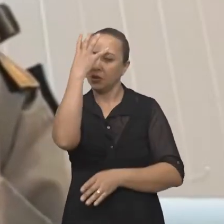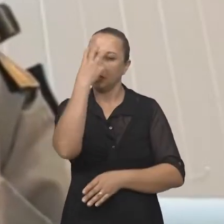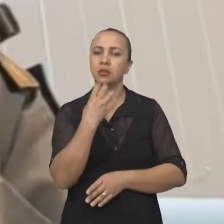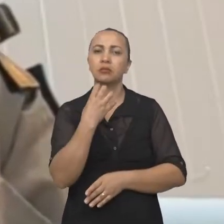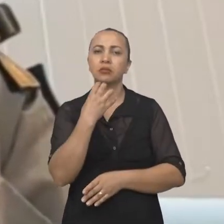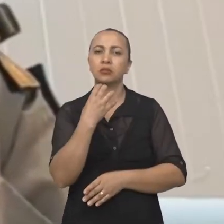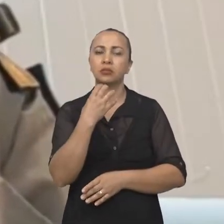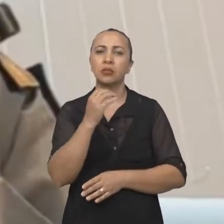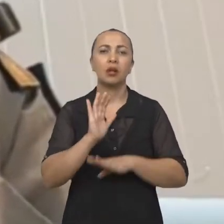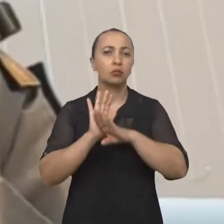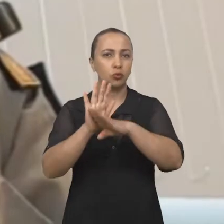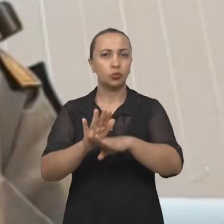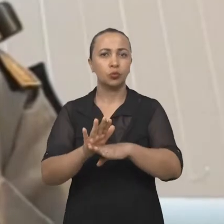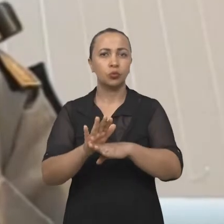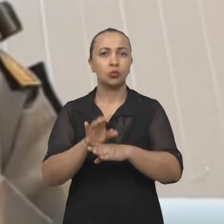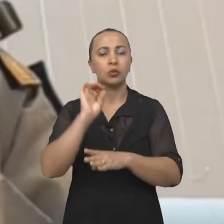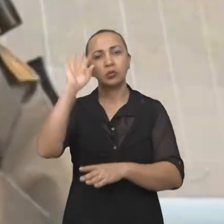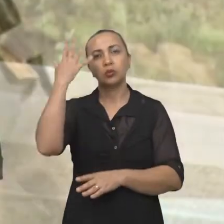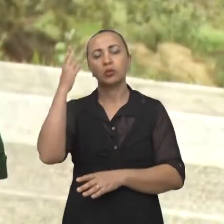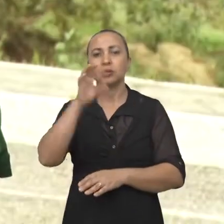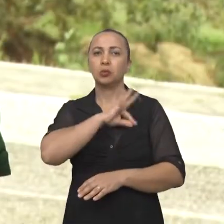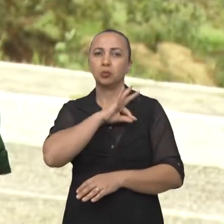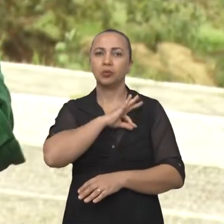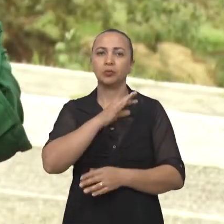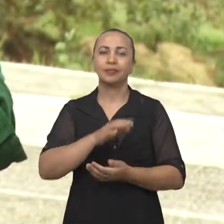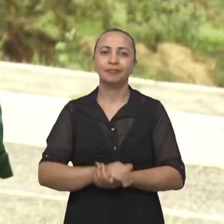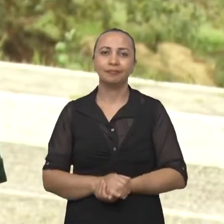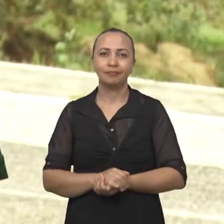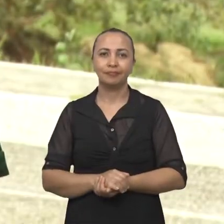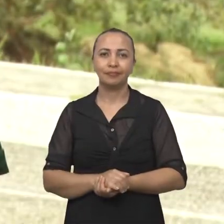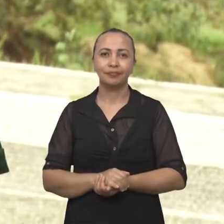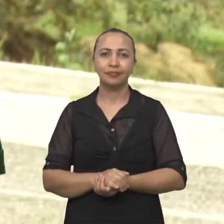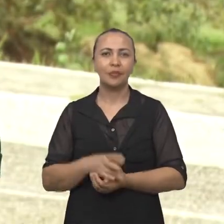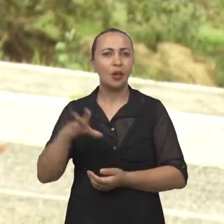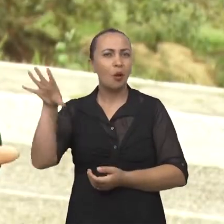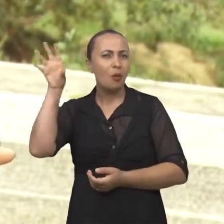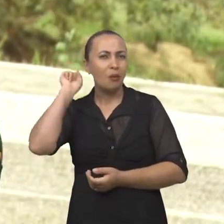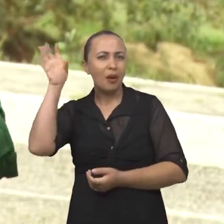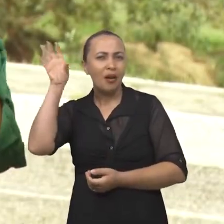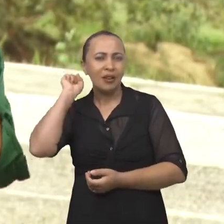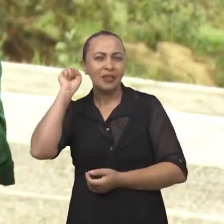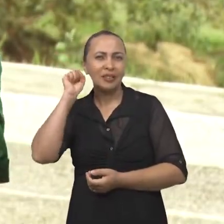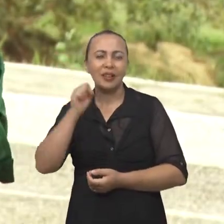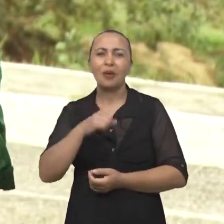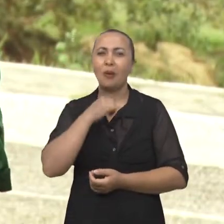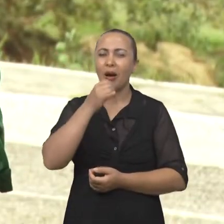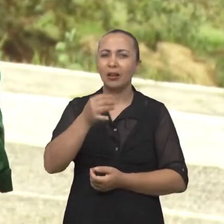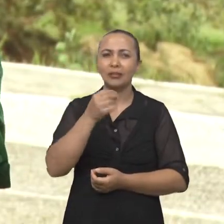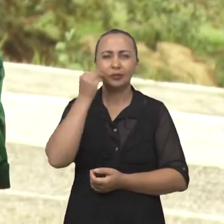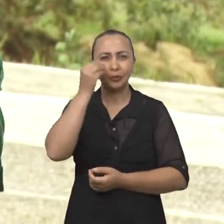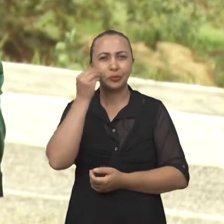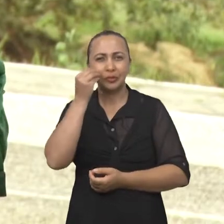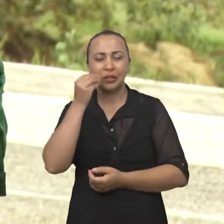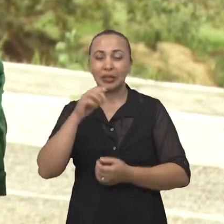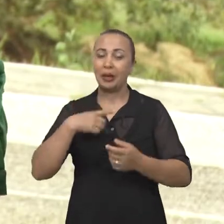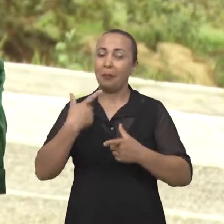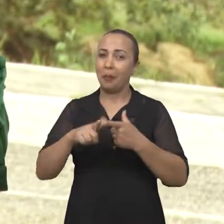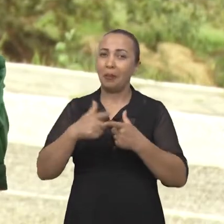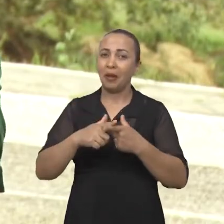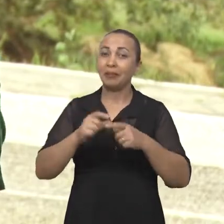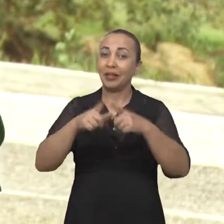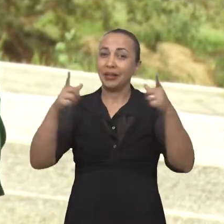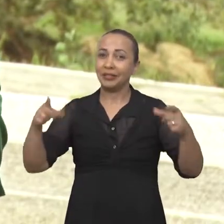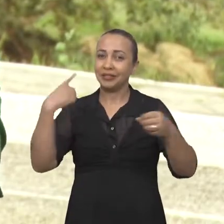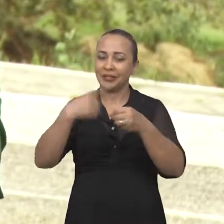ao atendimento dessas ocorrências policiais. A poluição sonora é um problema que sempre faz parte das grandes cidades.